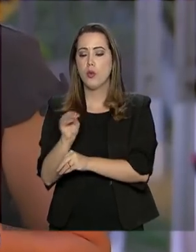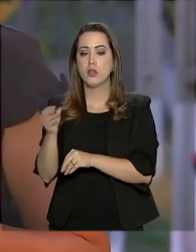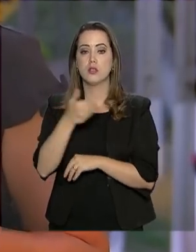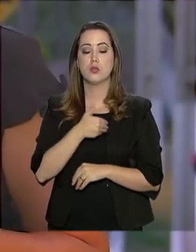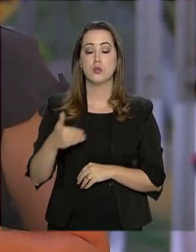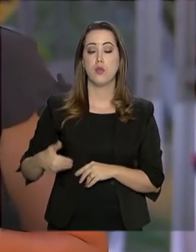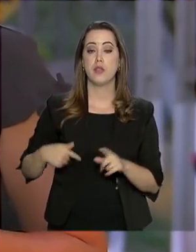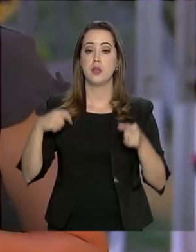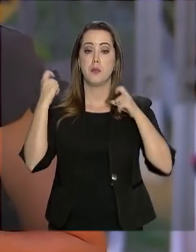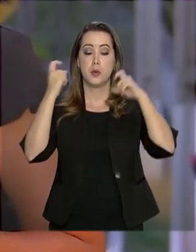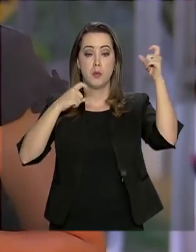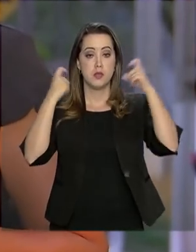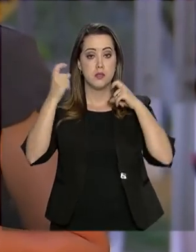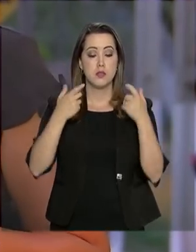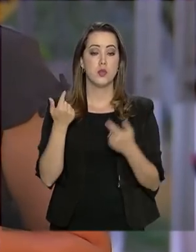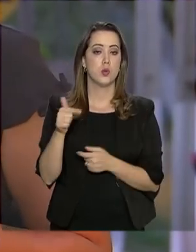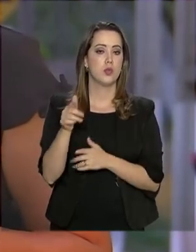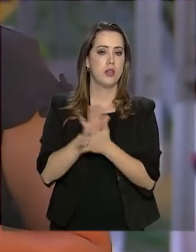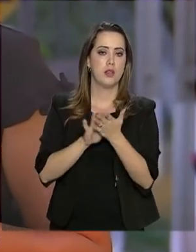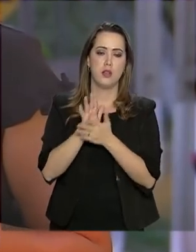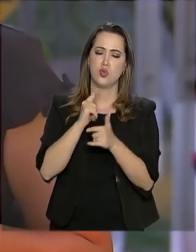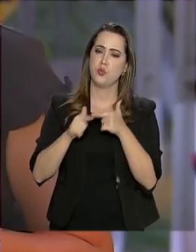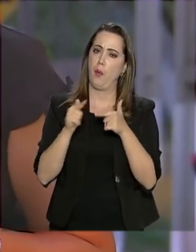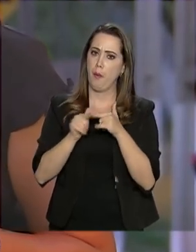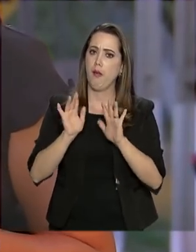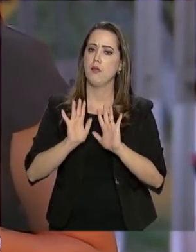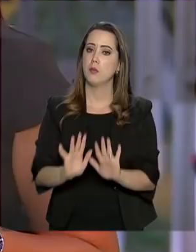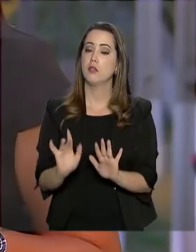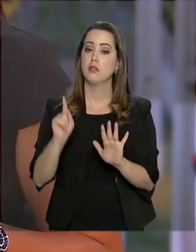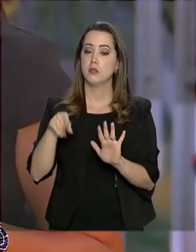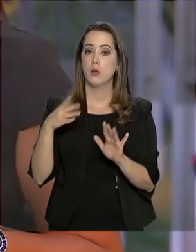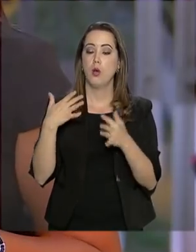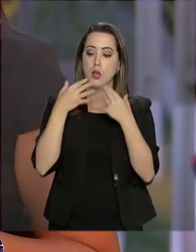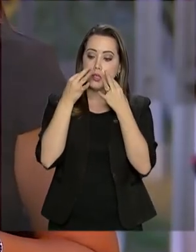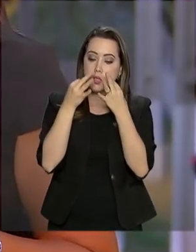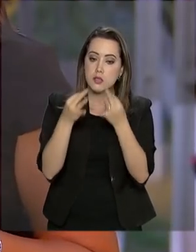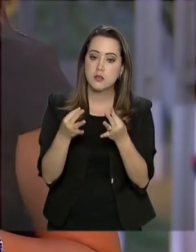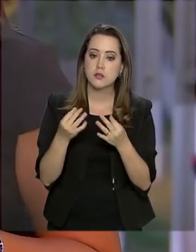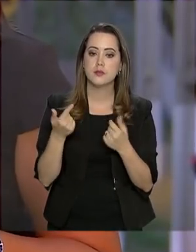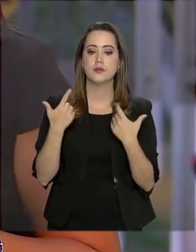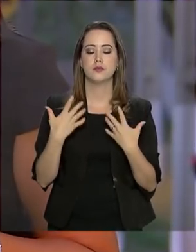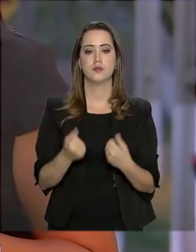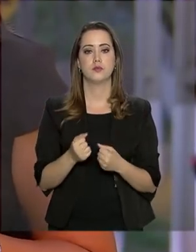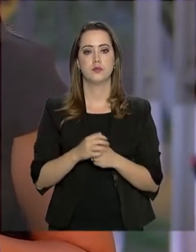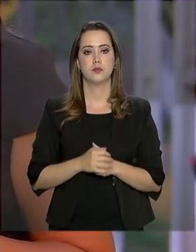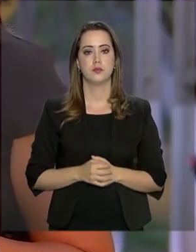governo, a preocupação do governo é porque não haja nenhum acidente. Por isso, essa ação. Vamos ouvir.